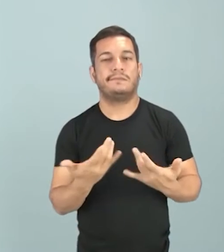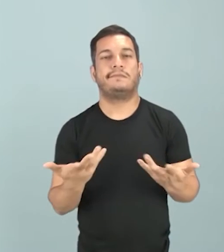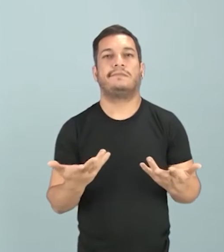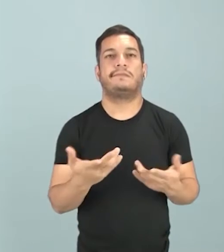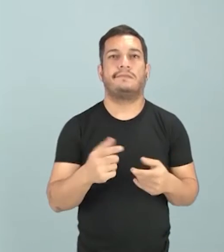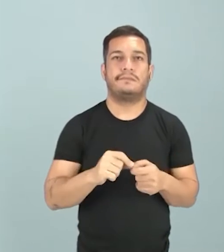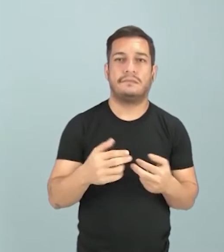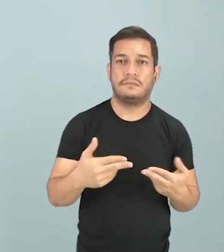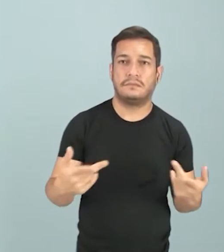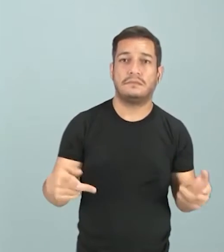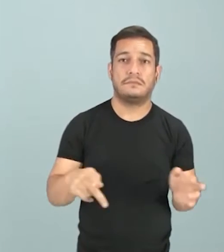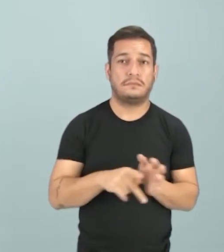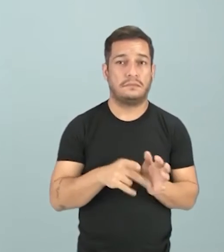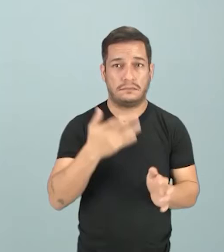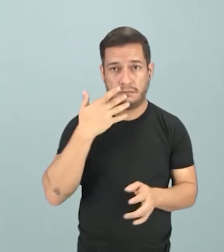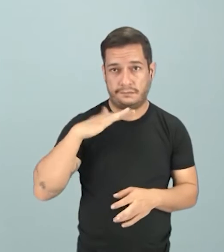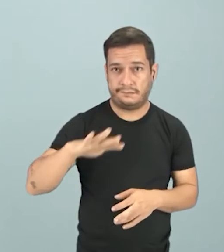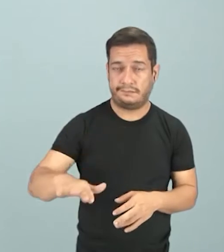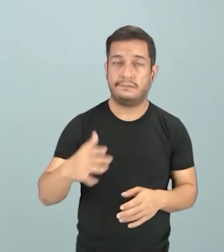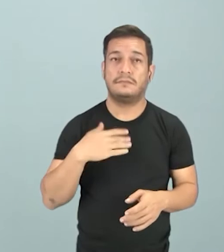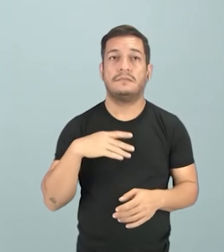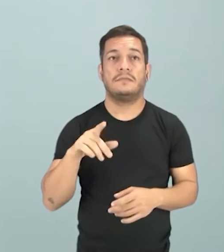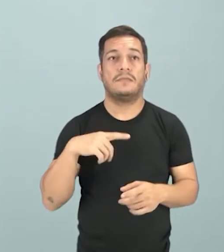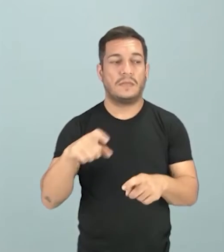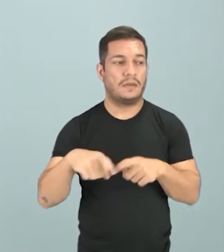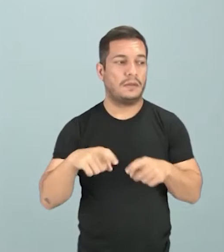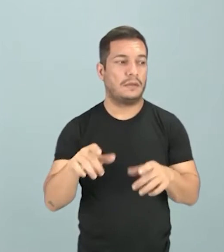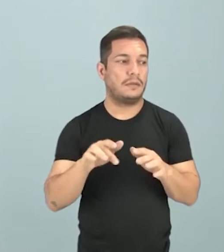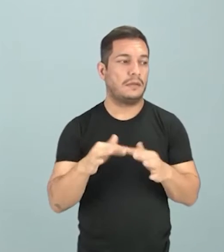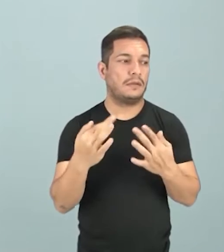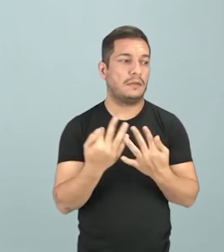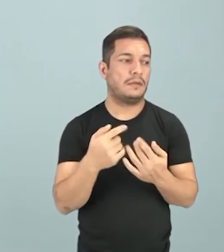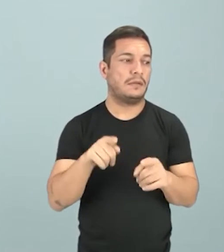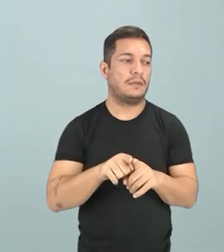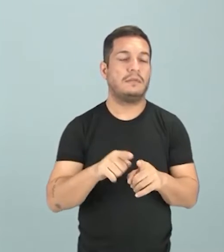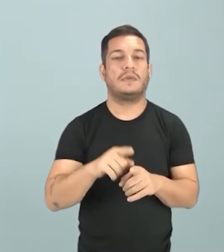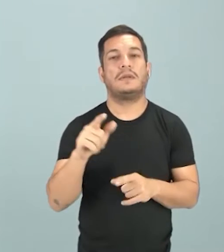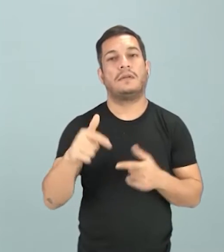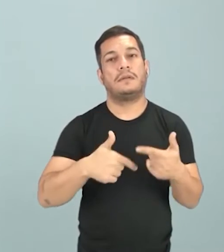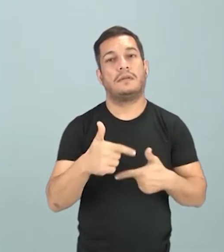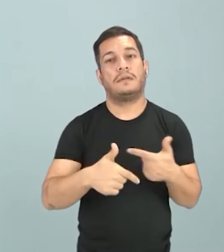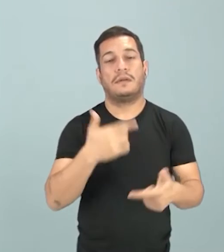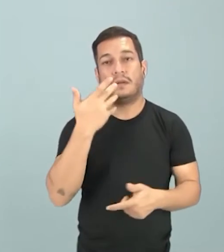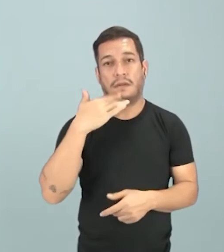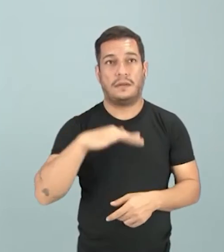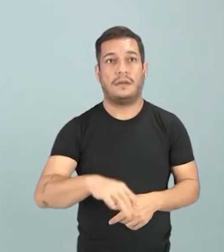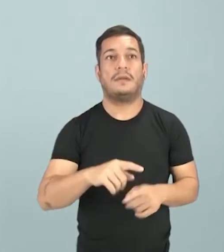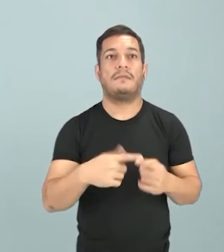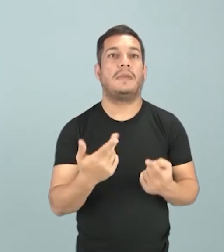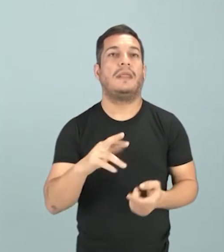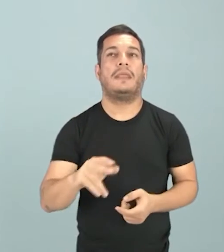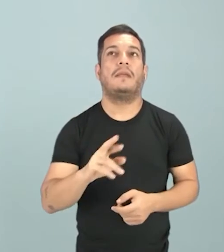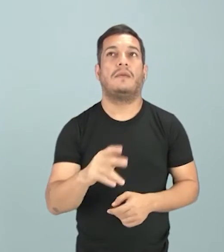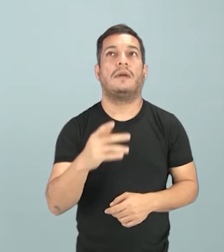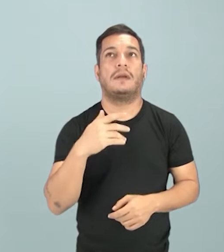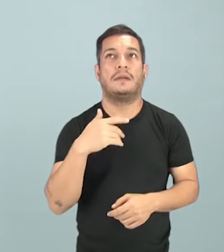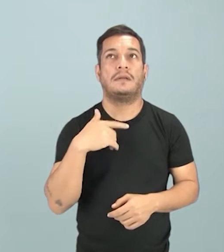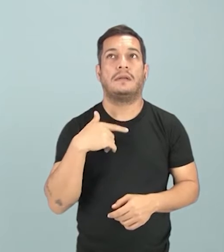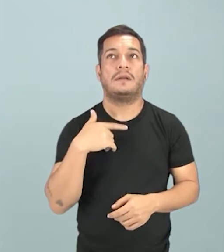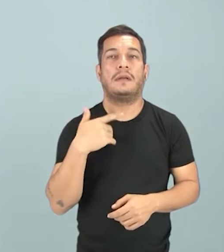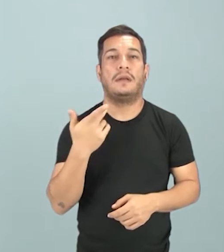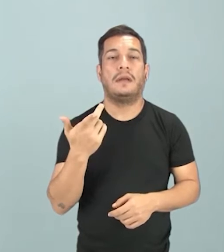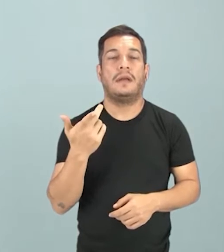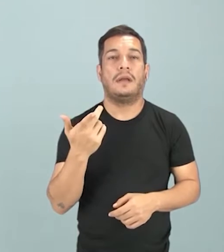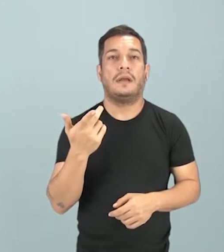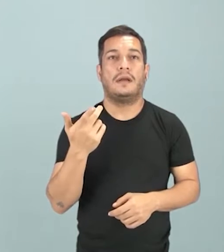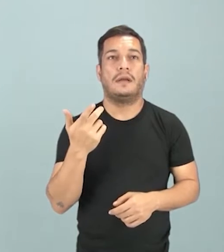o que acontecia? As crianças trabalhavam também. Só que não era o trabalho desse ritmo